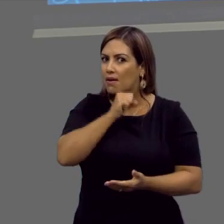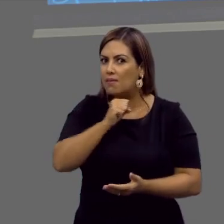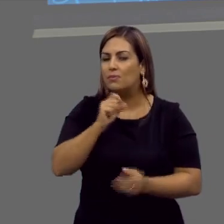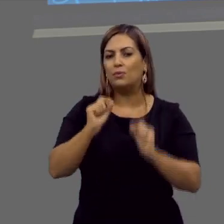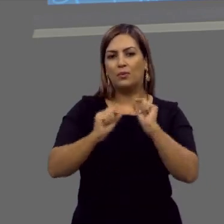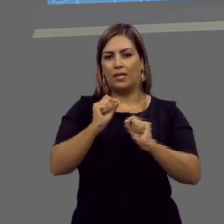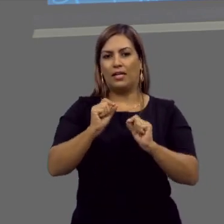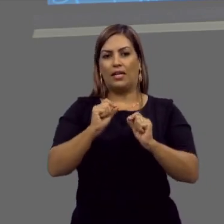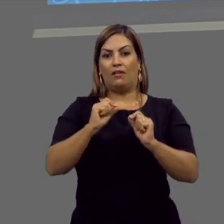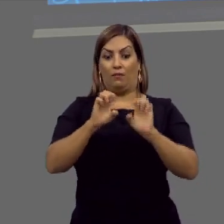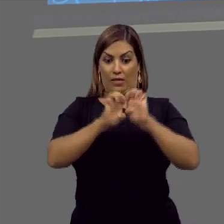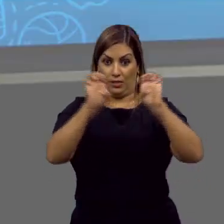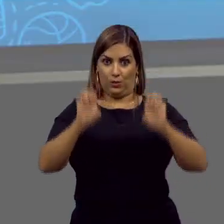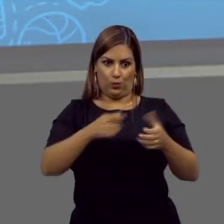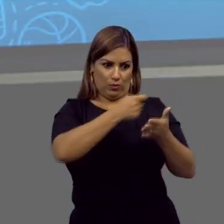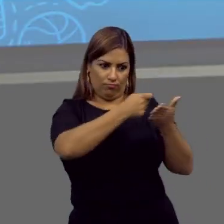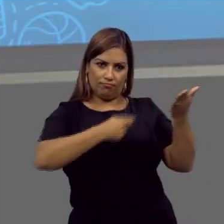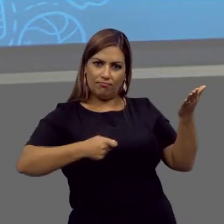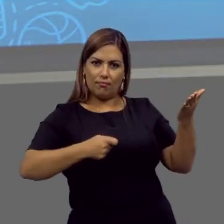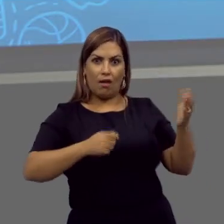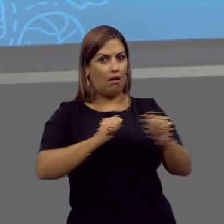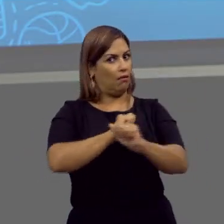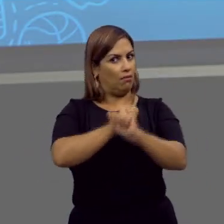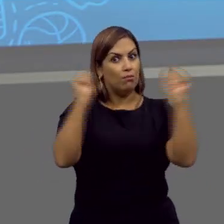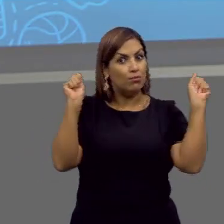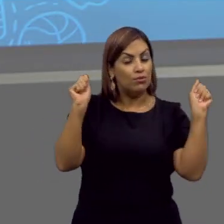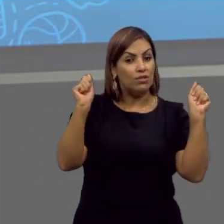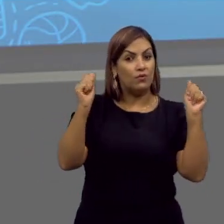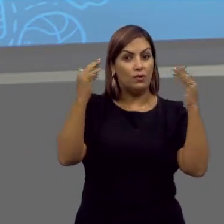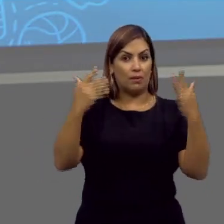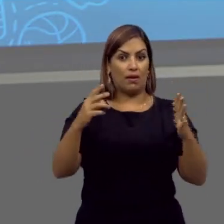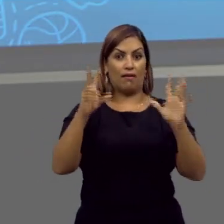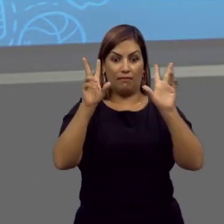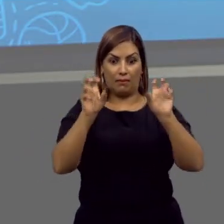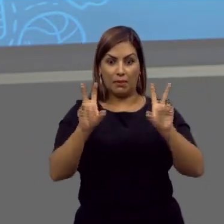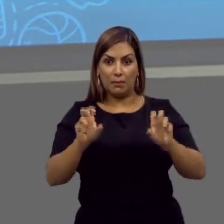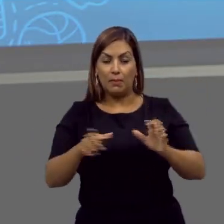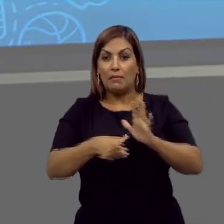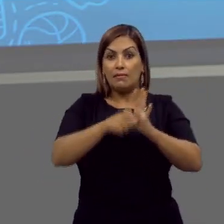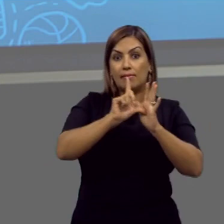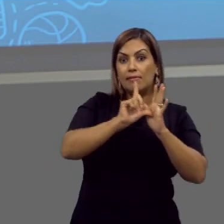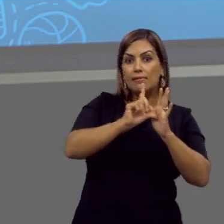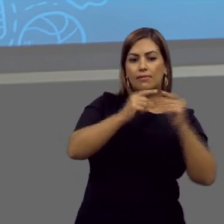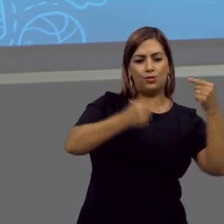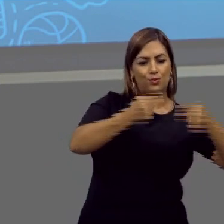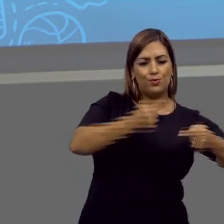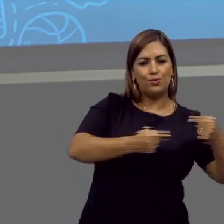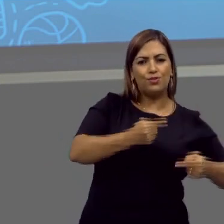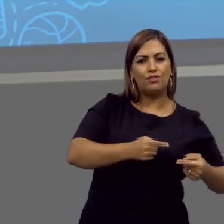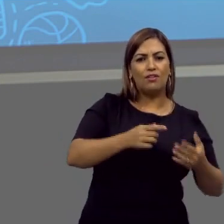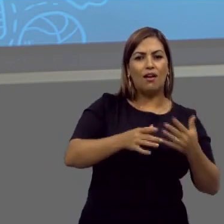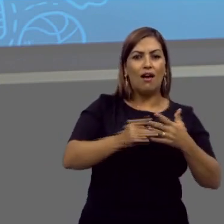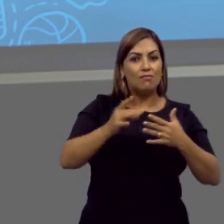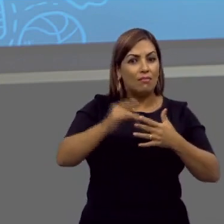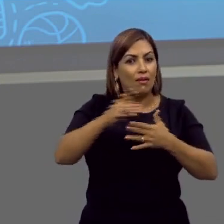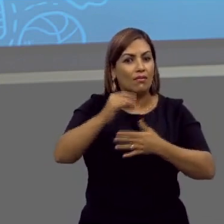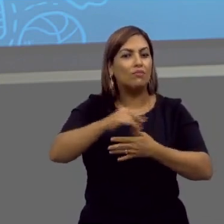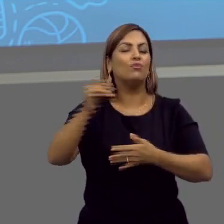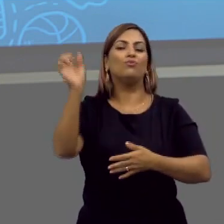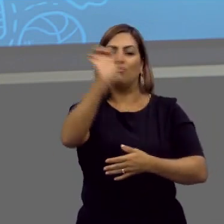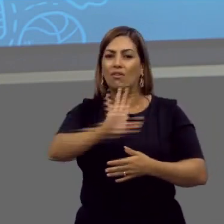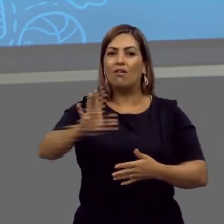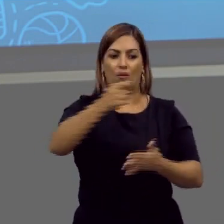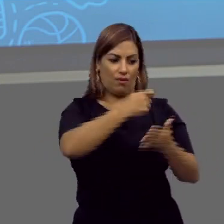rapidamente de estrutura. É impossível querer trabalhar tema com você sem brevemente discutir ali, aqueles aspectos